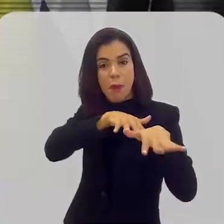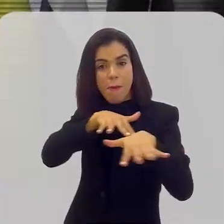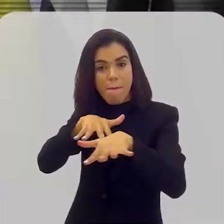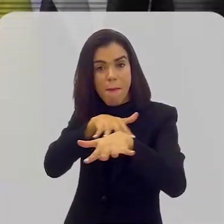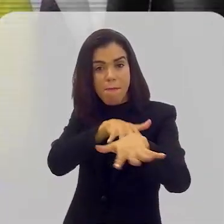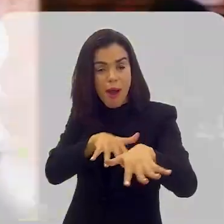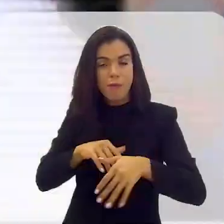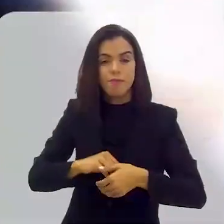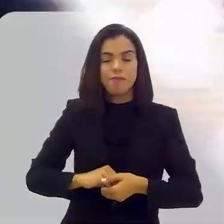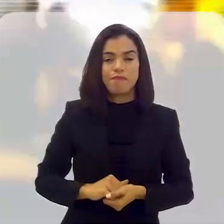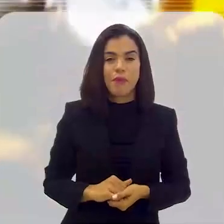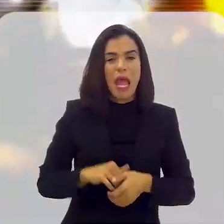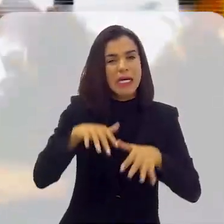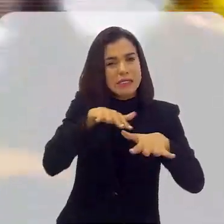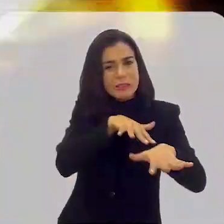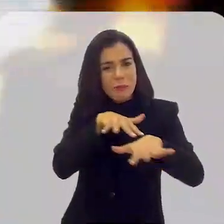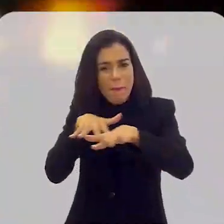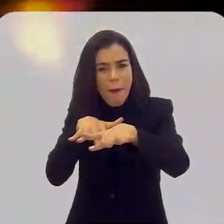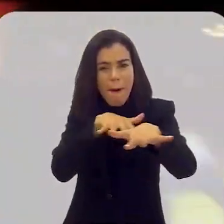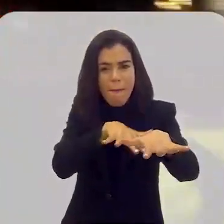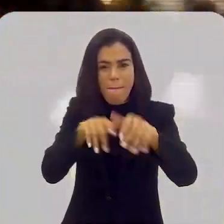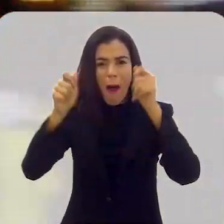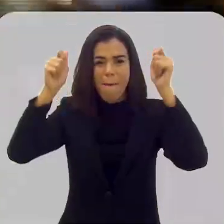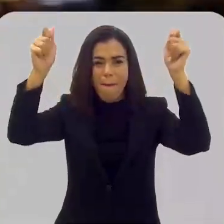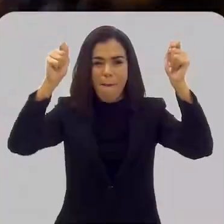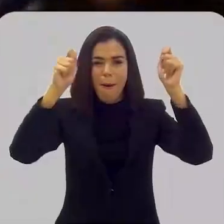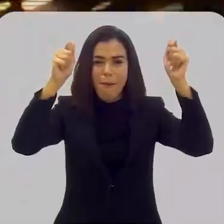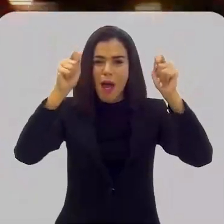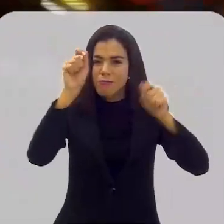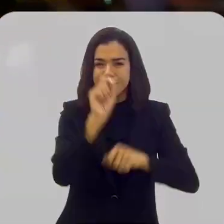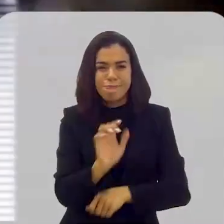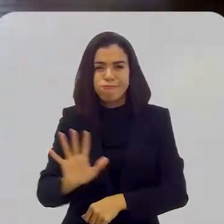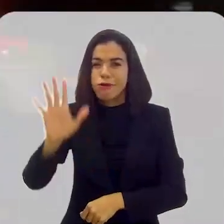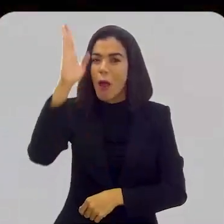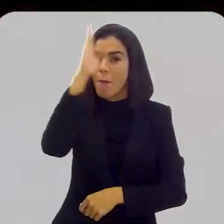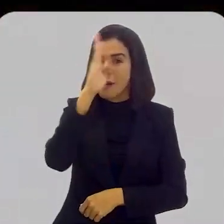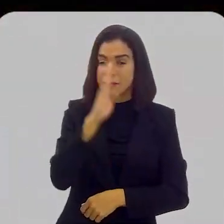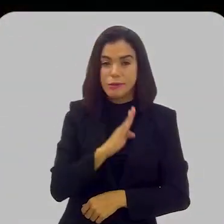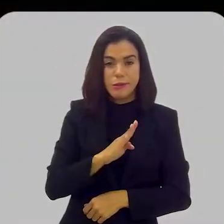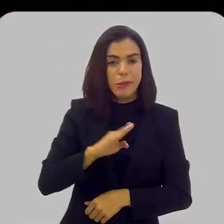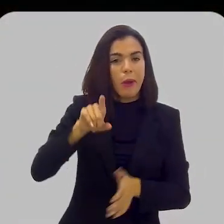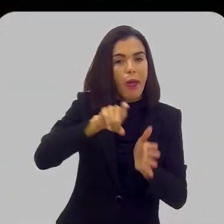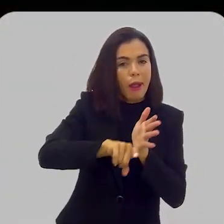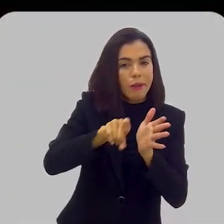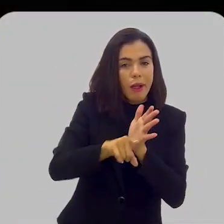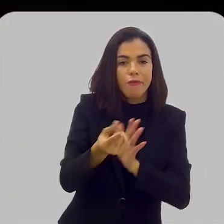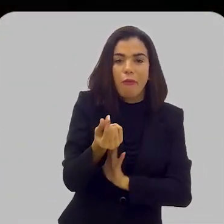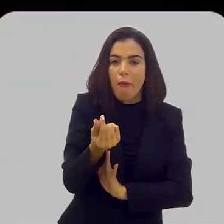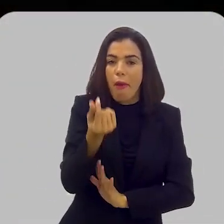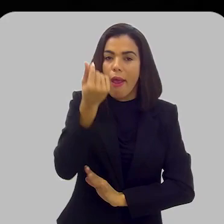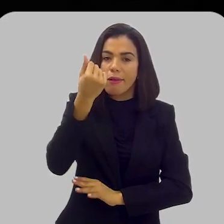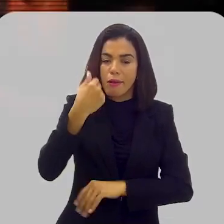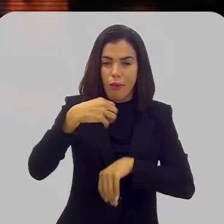participam da manifestação. As manifestações aconteceram em todo o Brasil. O aumento das passagens de ônibus,